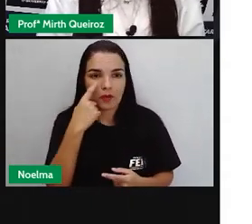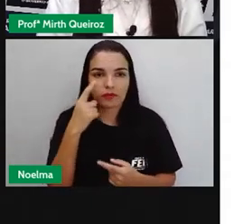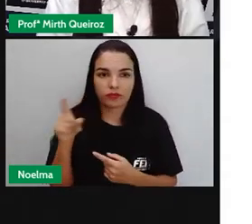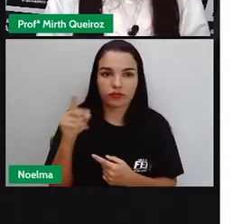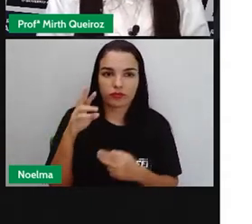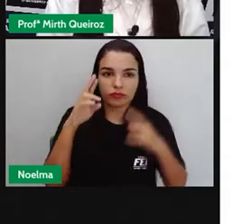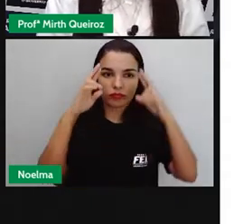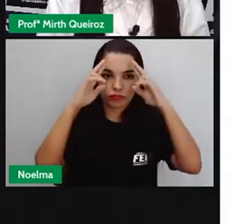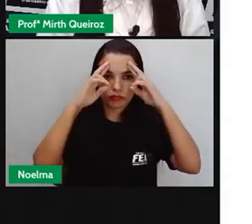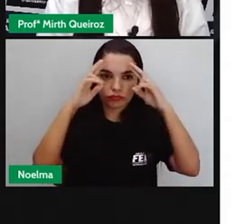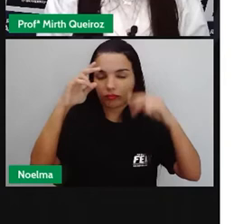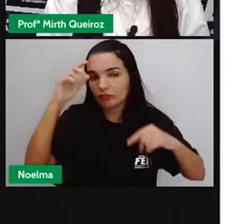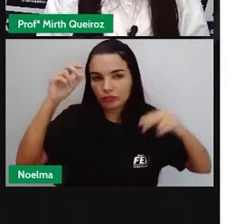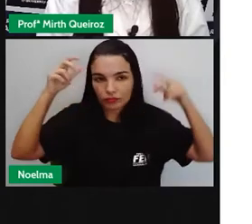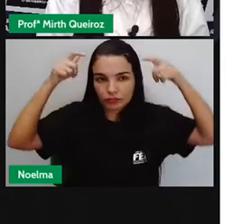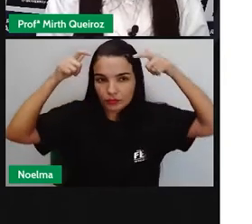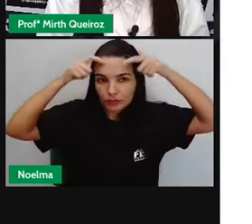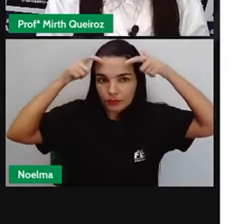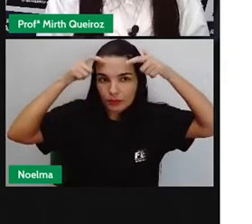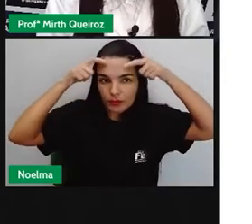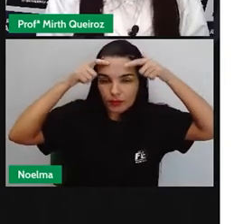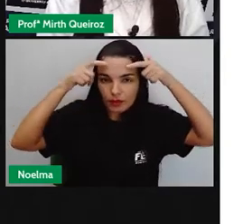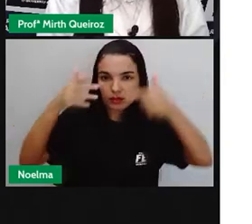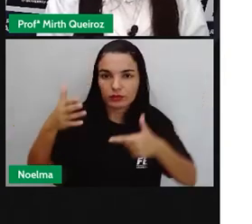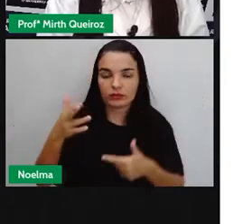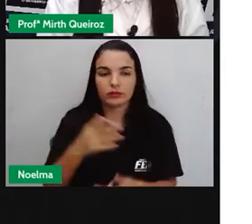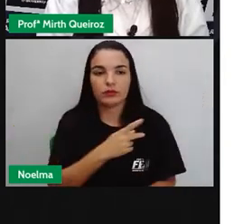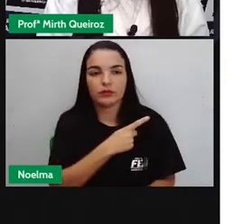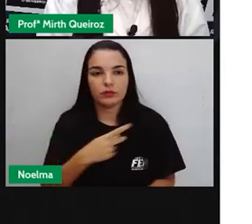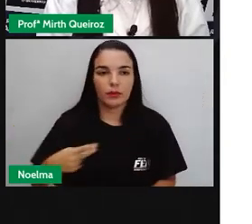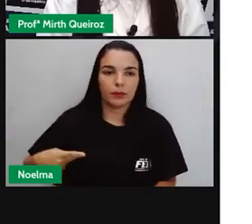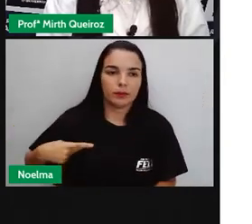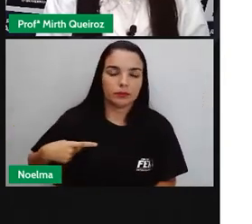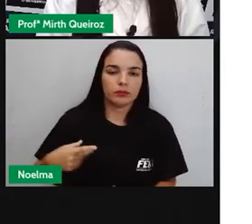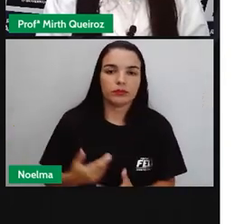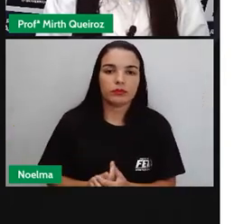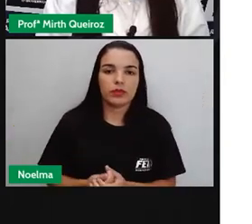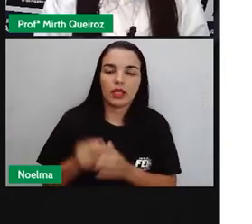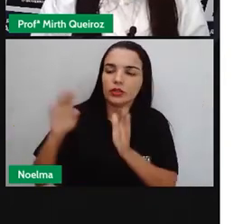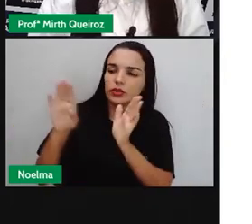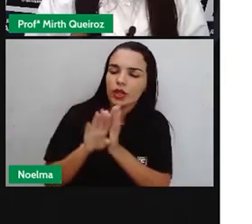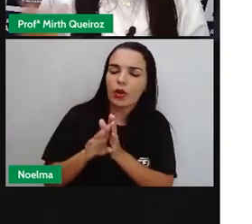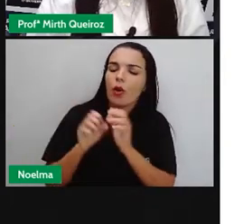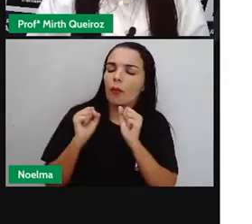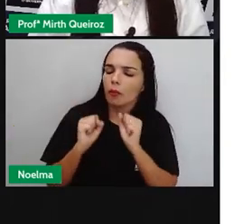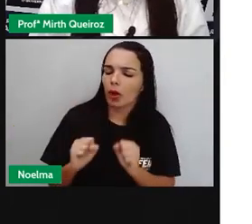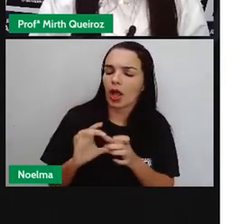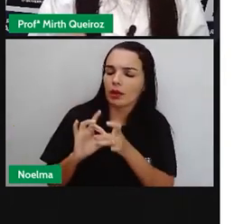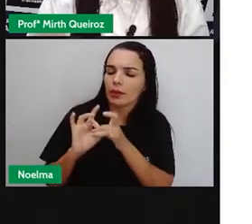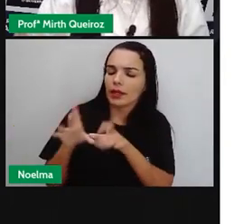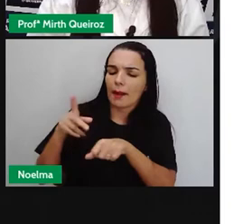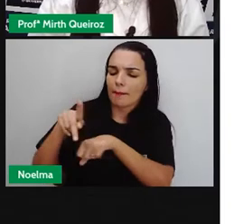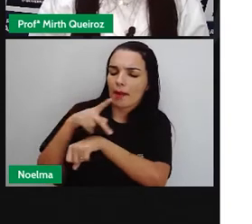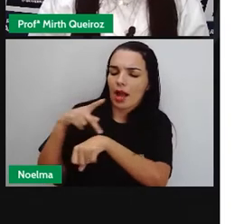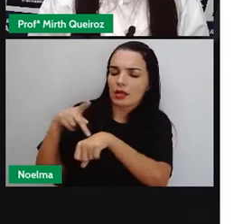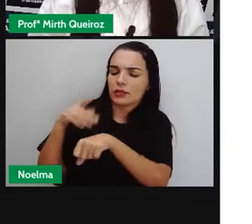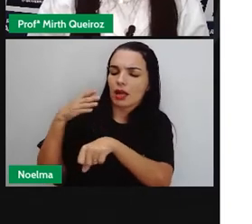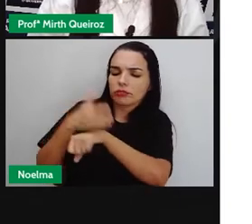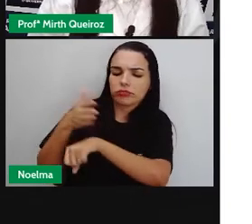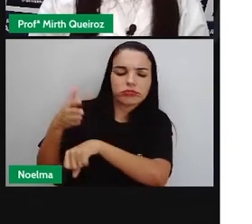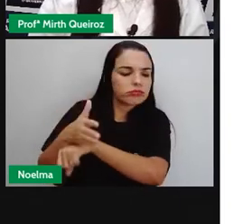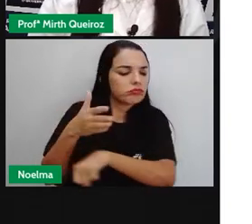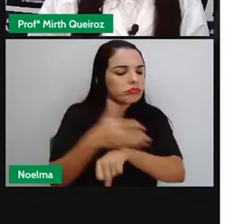comandando, e se permitiu aí a vinda de outros países para